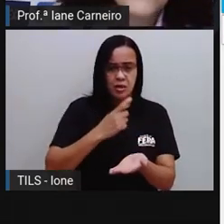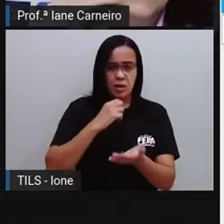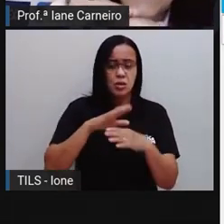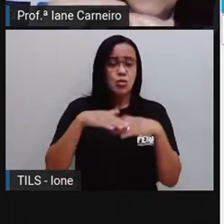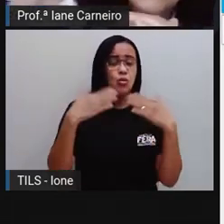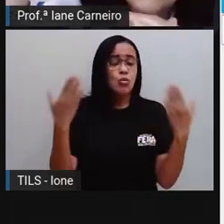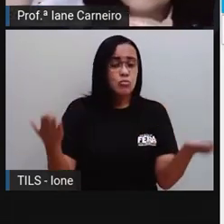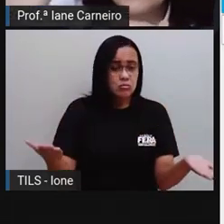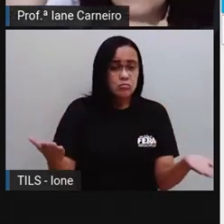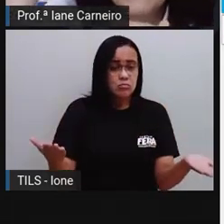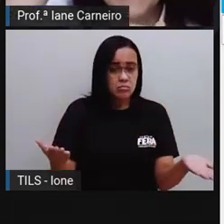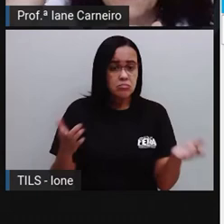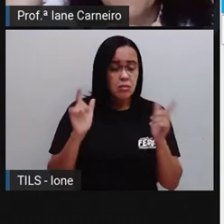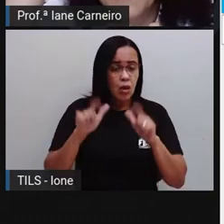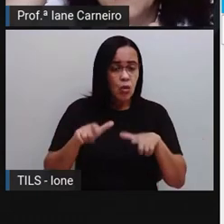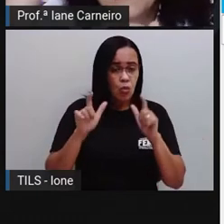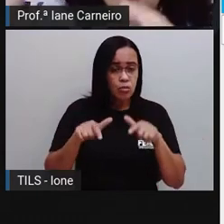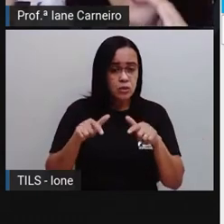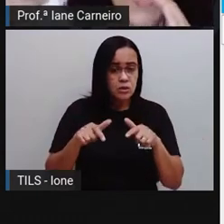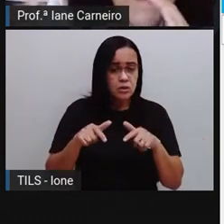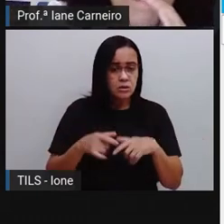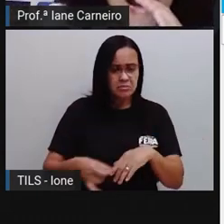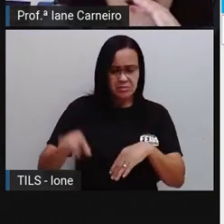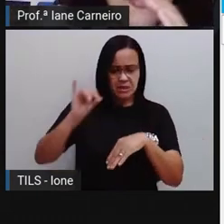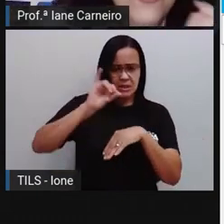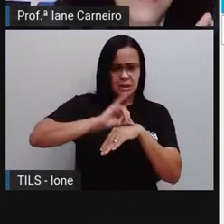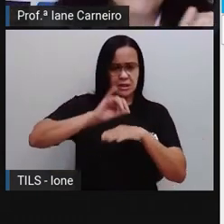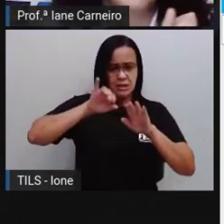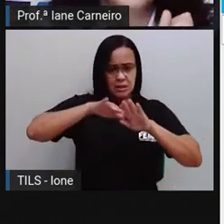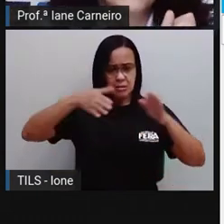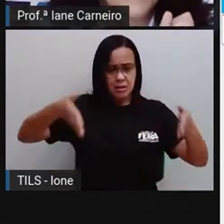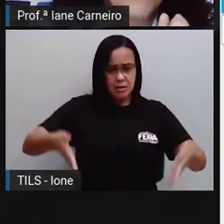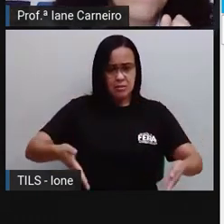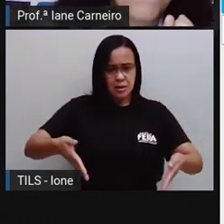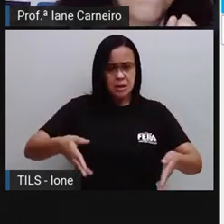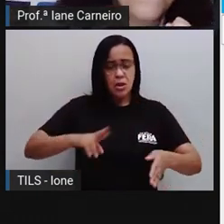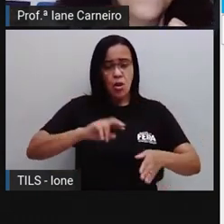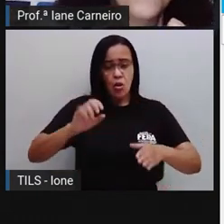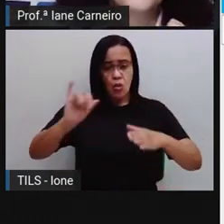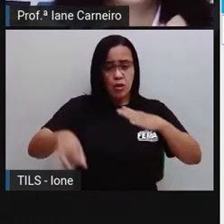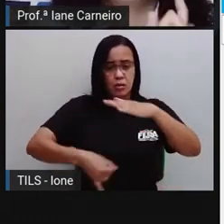Ele está em cima da mesa ou embaixo da mesa?